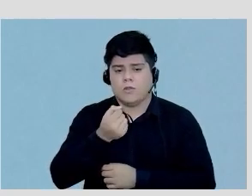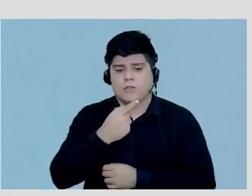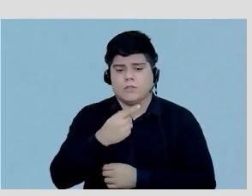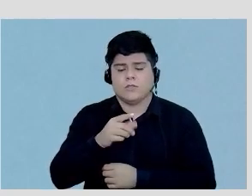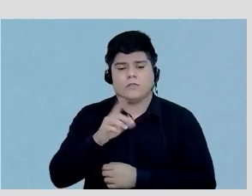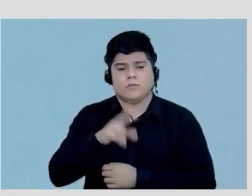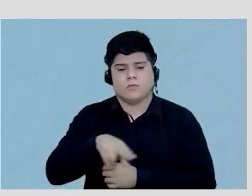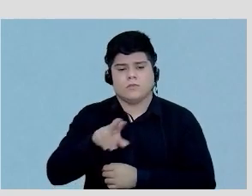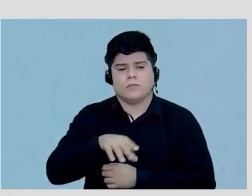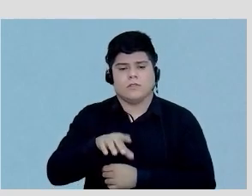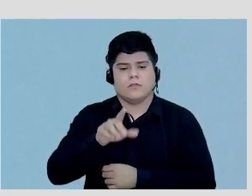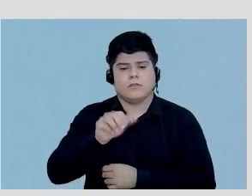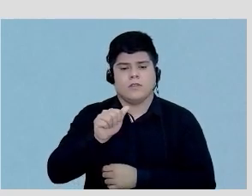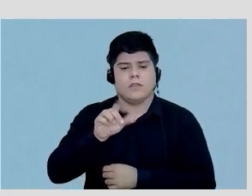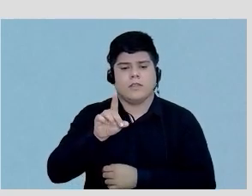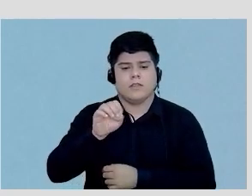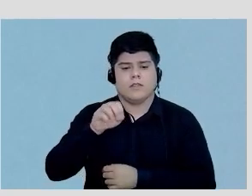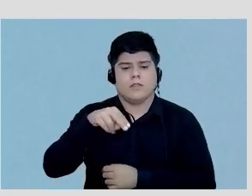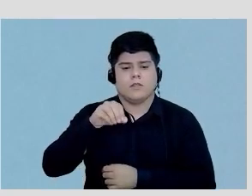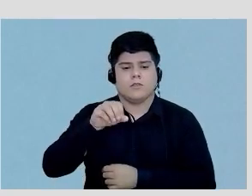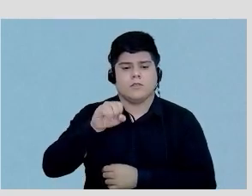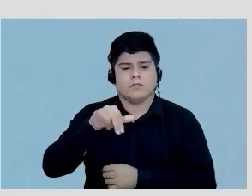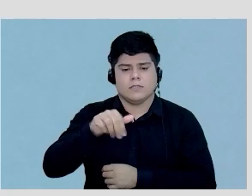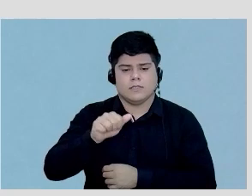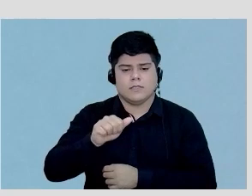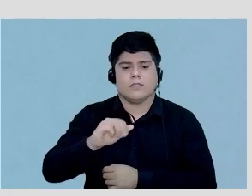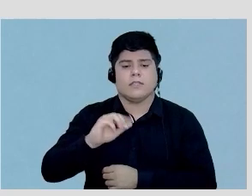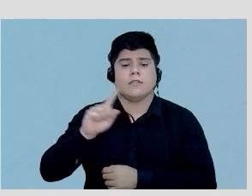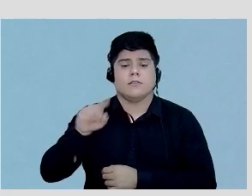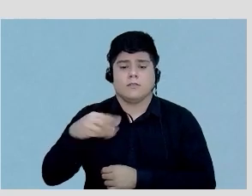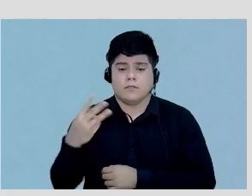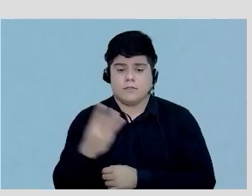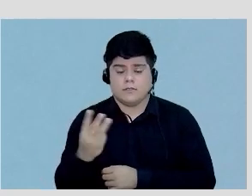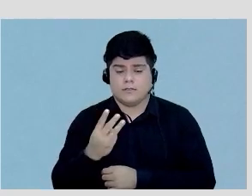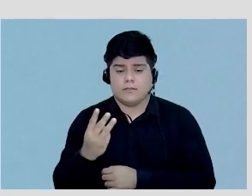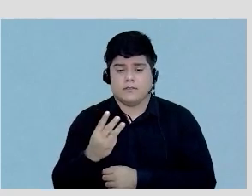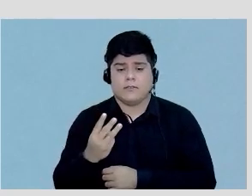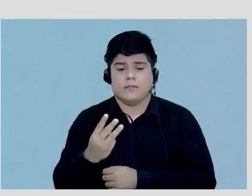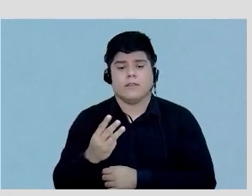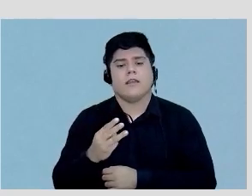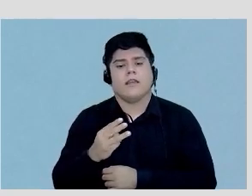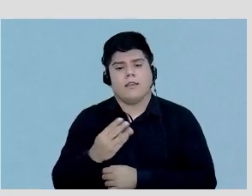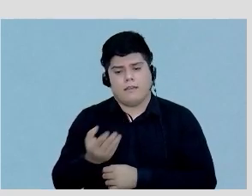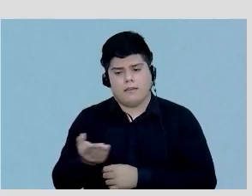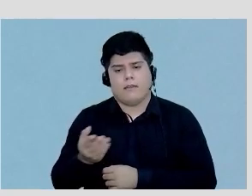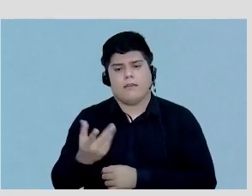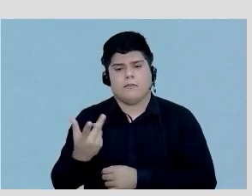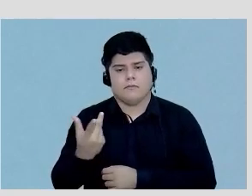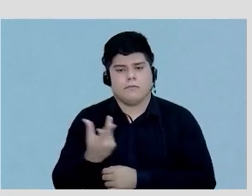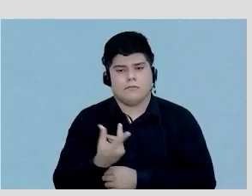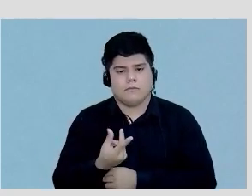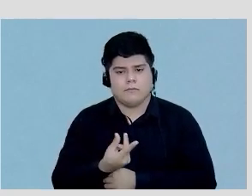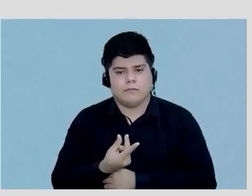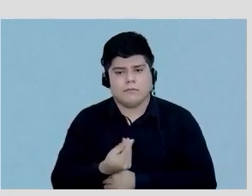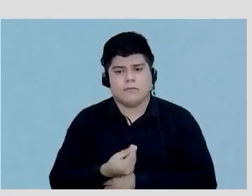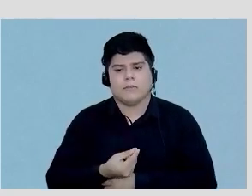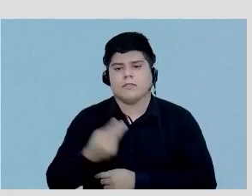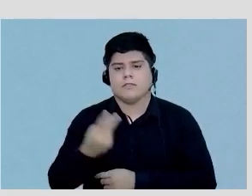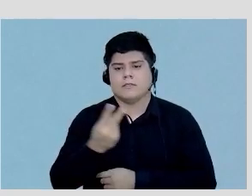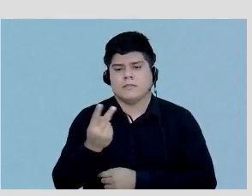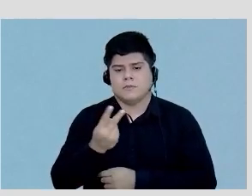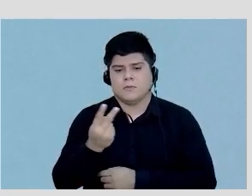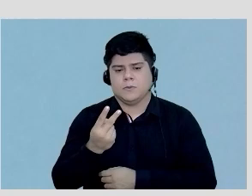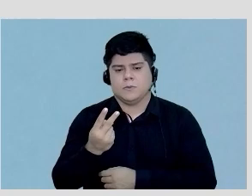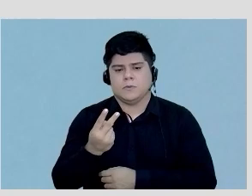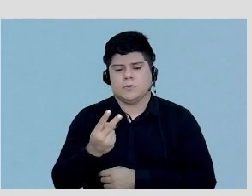agora a gente tem usado a adenosina. No terceiro minuto da infusão da adenosina, a gente injeta a segunda parte,